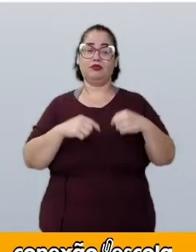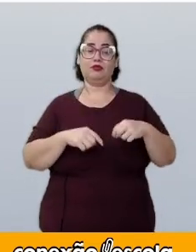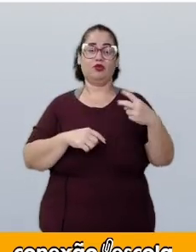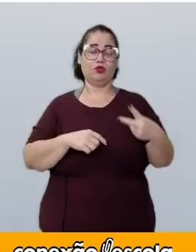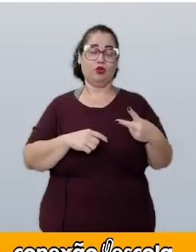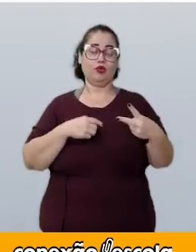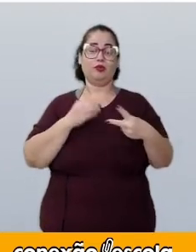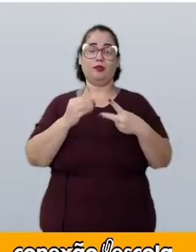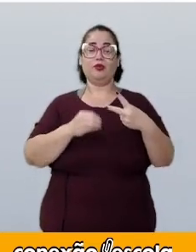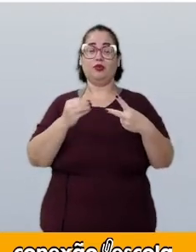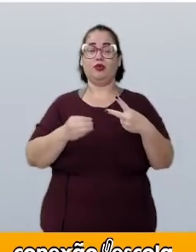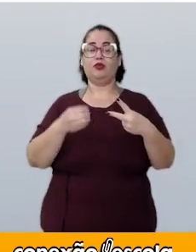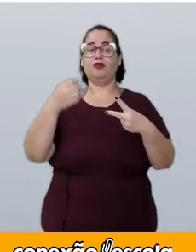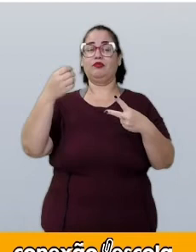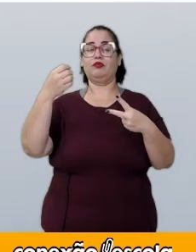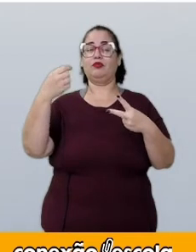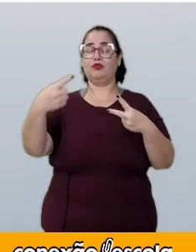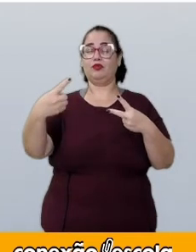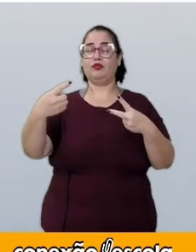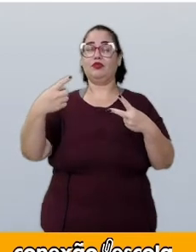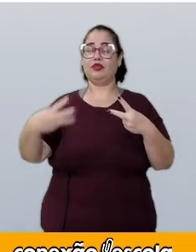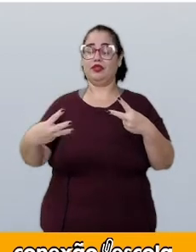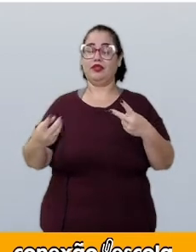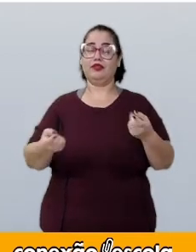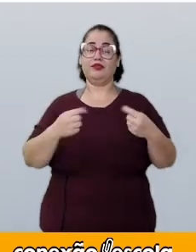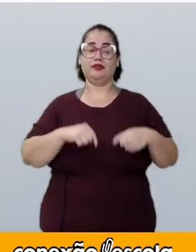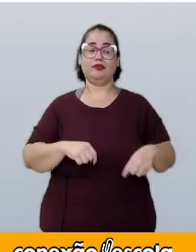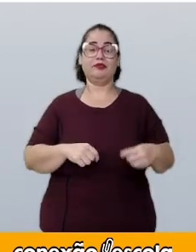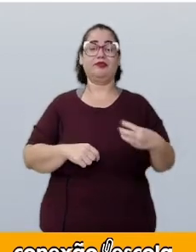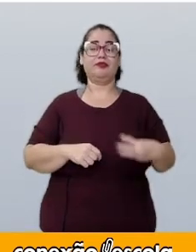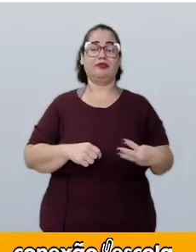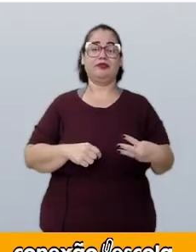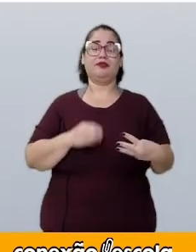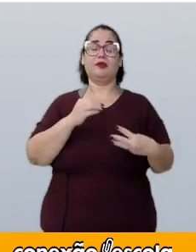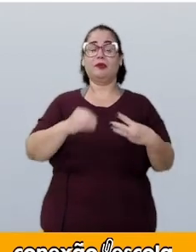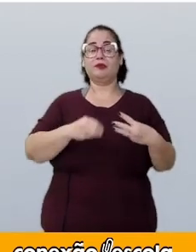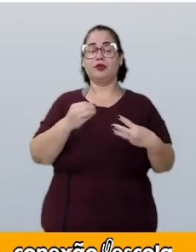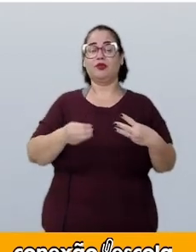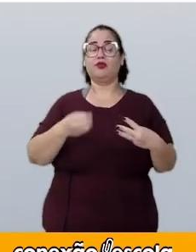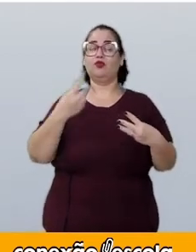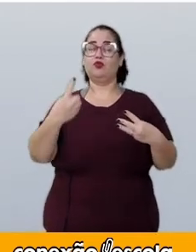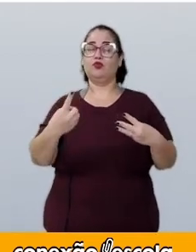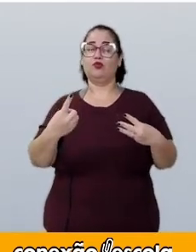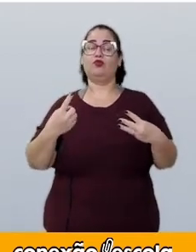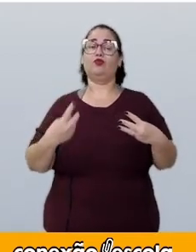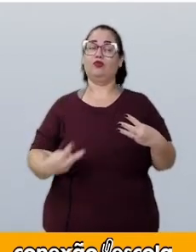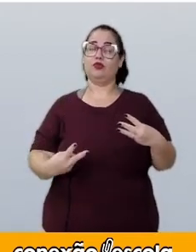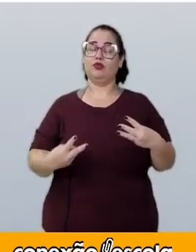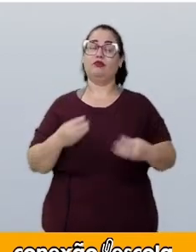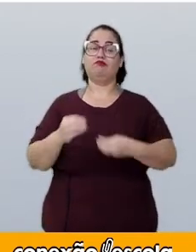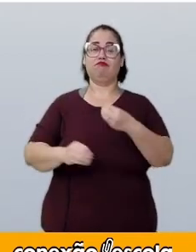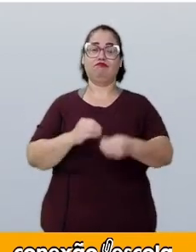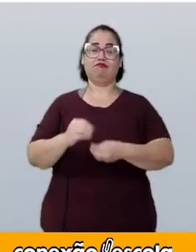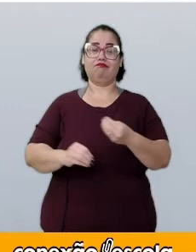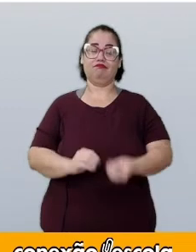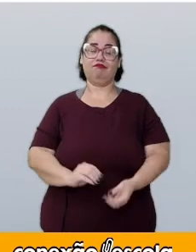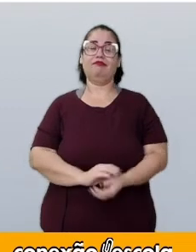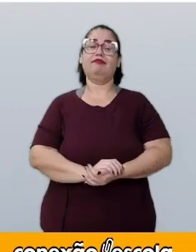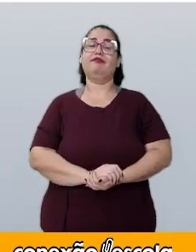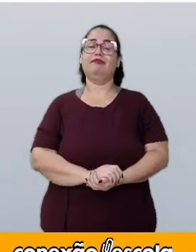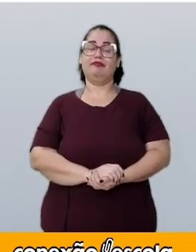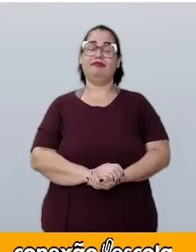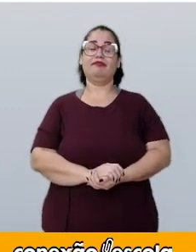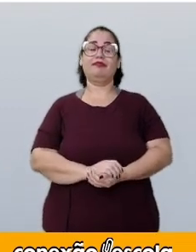sabor 2, eu misturei o sabor 1 e o 3. E no sabor 3, eu misturei o sabor 1 e o sabor 2.